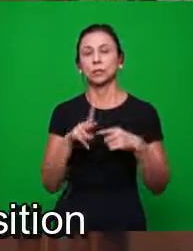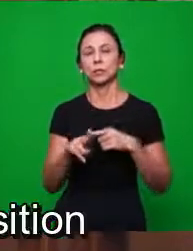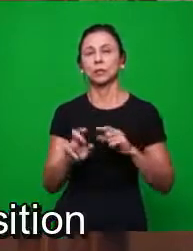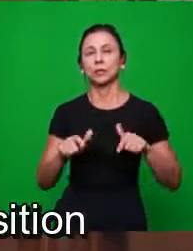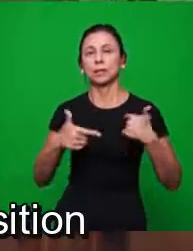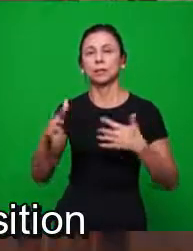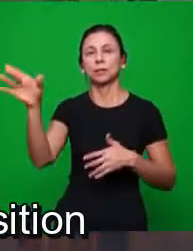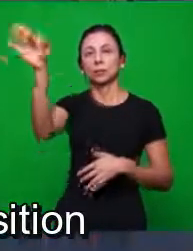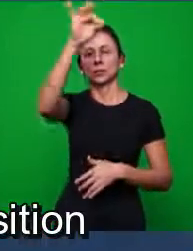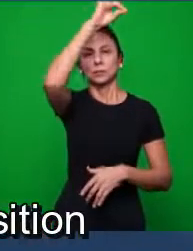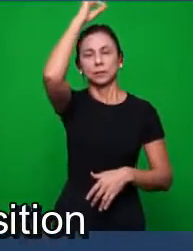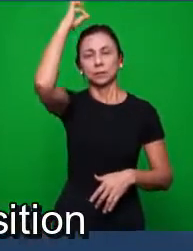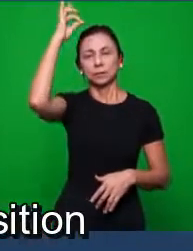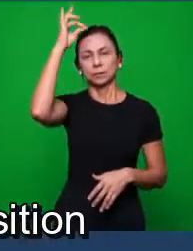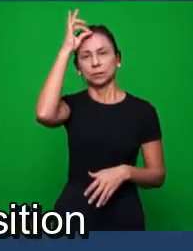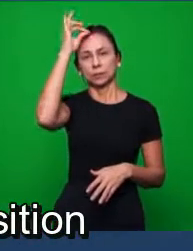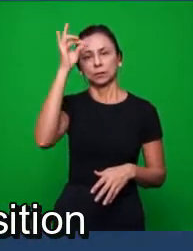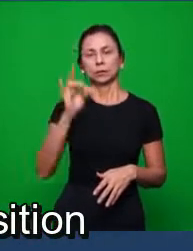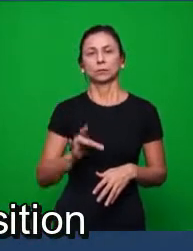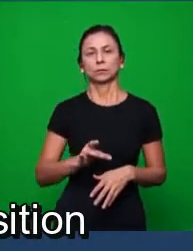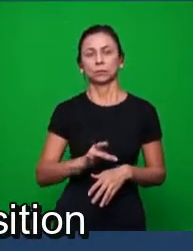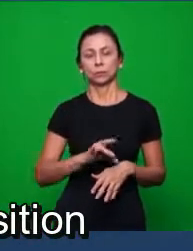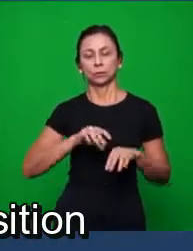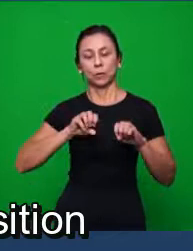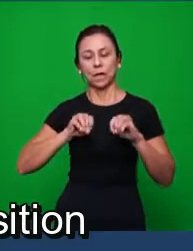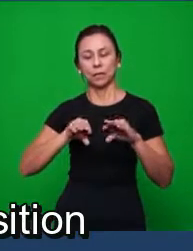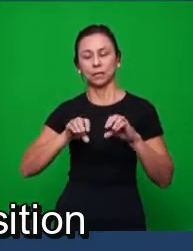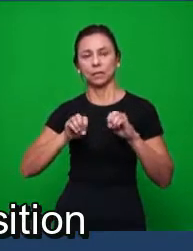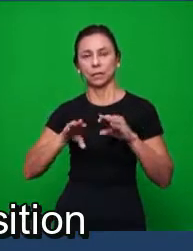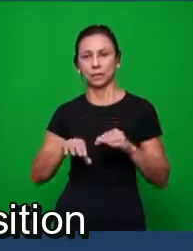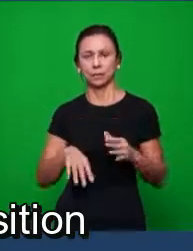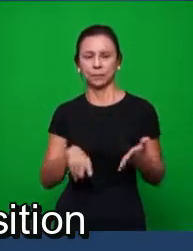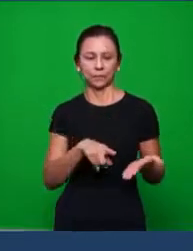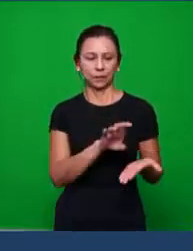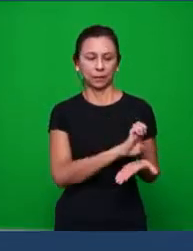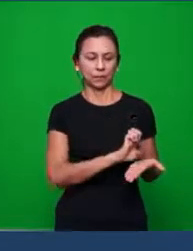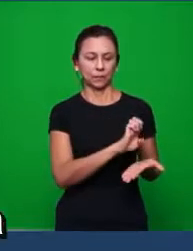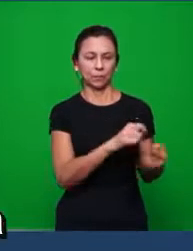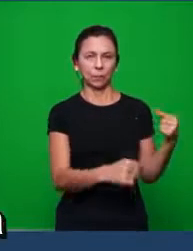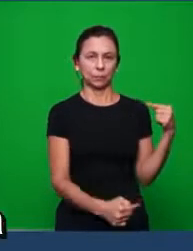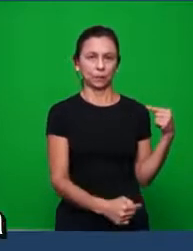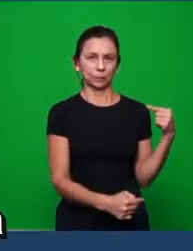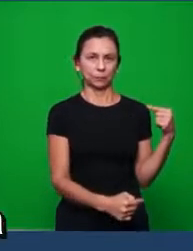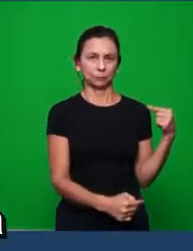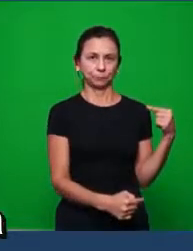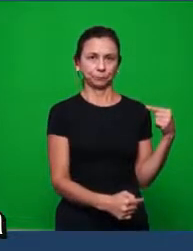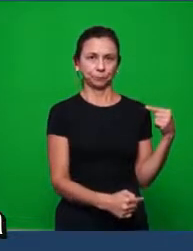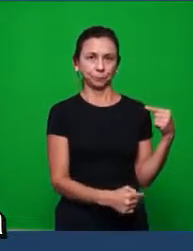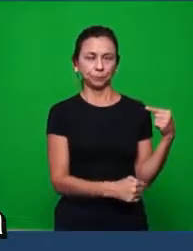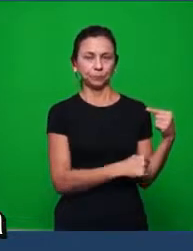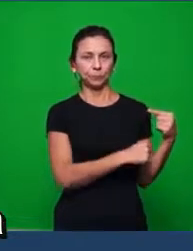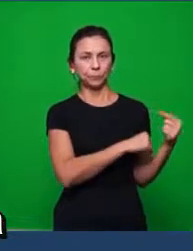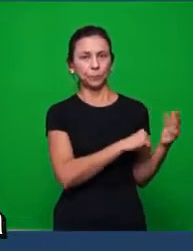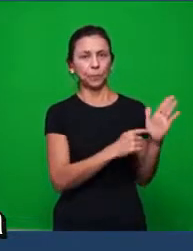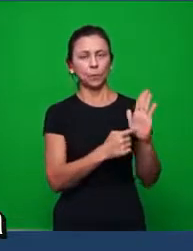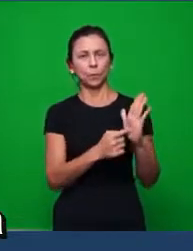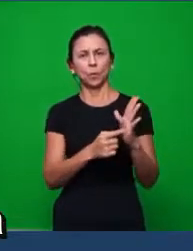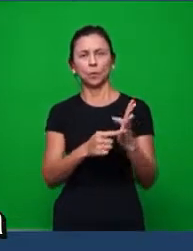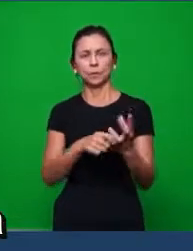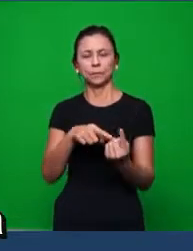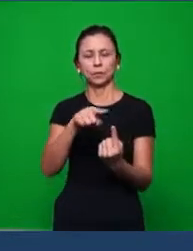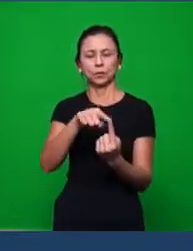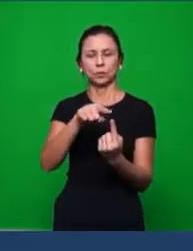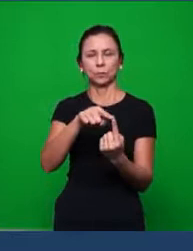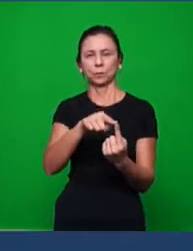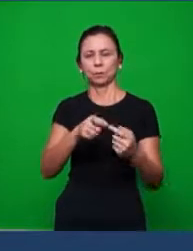de ensino? Sabemos que em Éfeso foi oposição. Cite os tipos de perseguição em